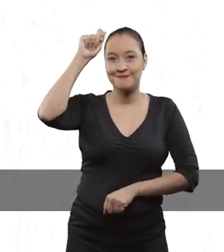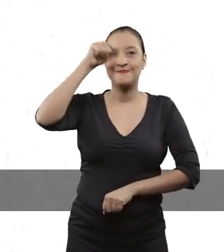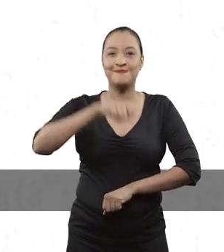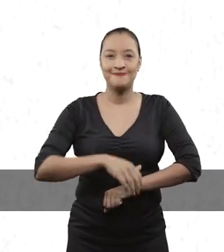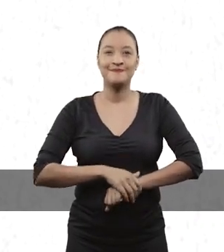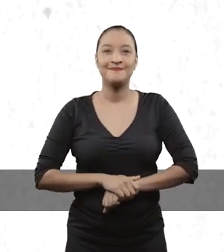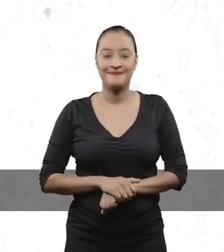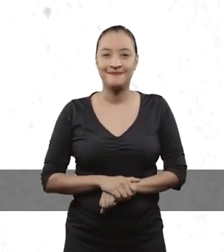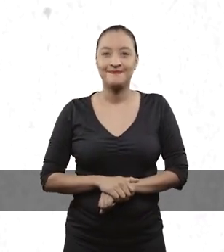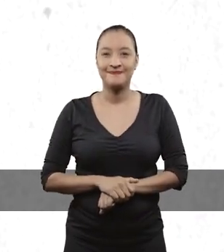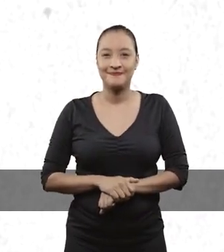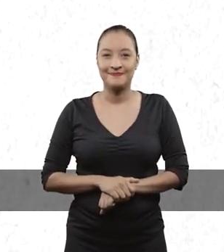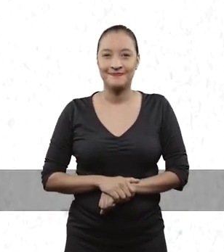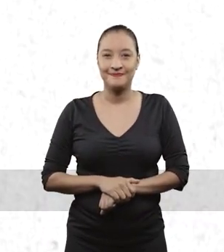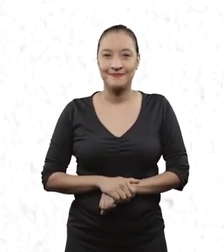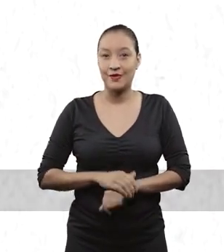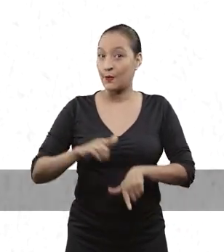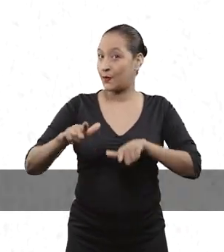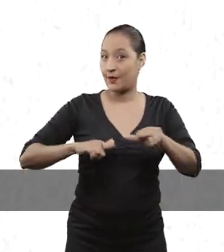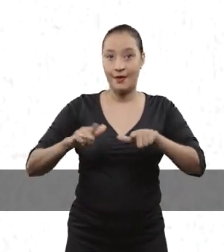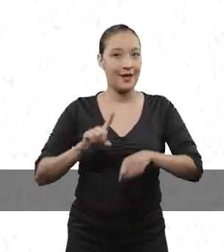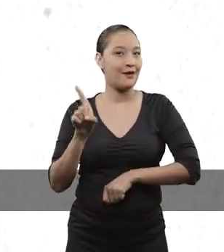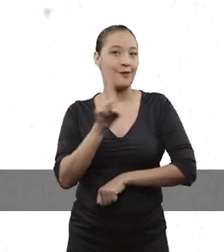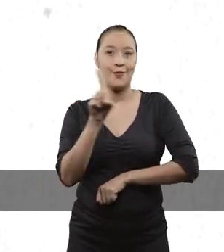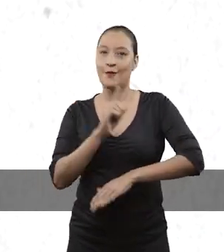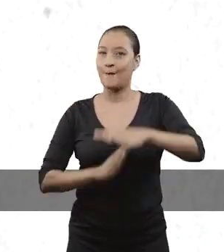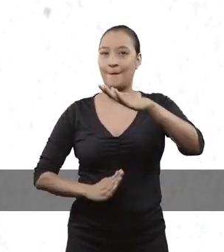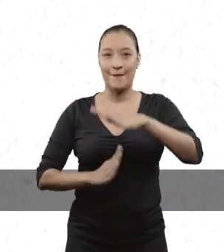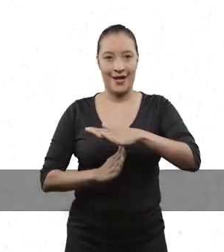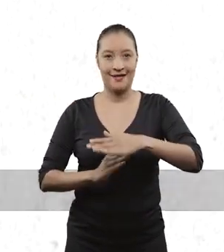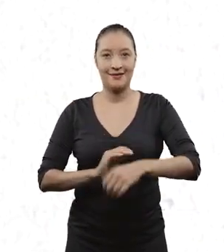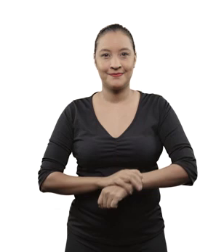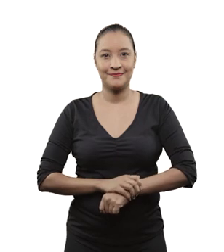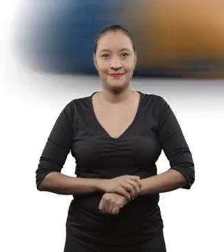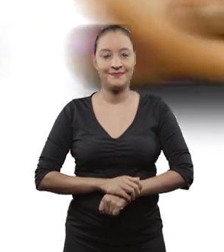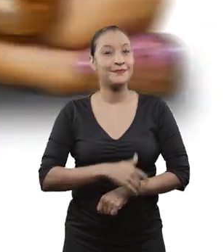Prefeitura de Manaus! O trabalho não para.